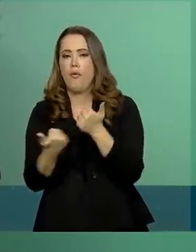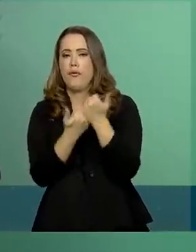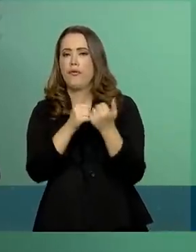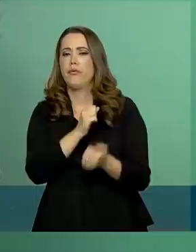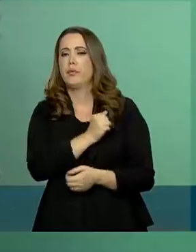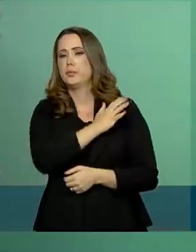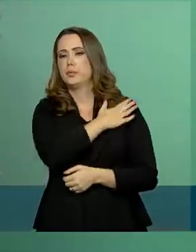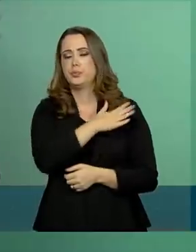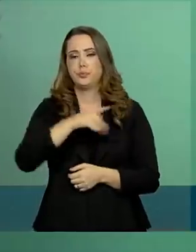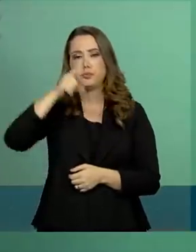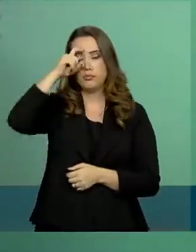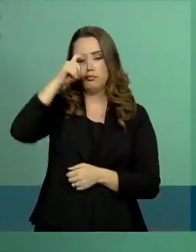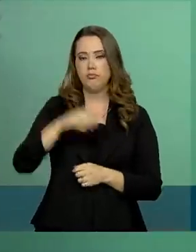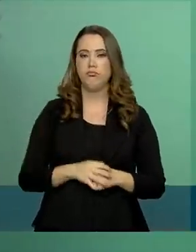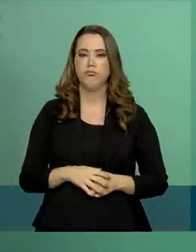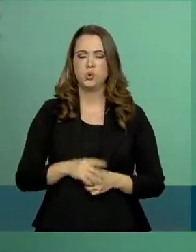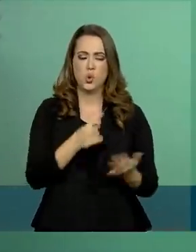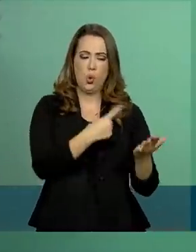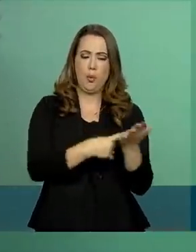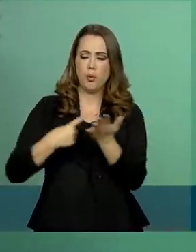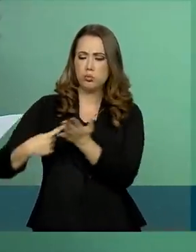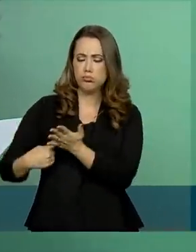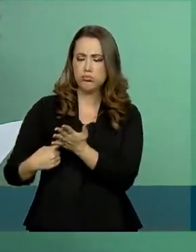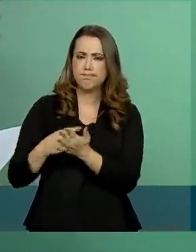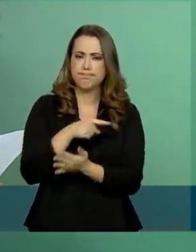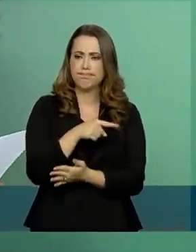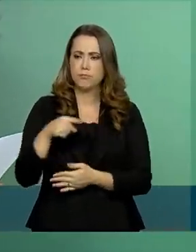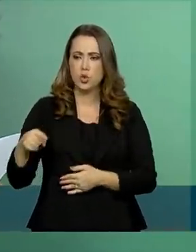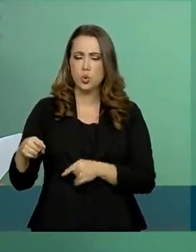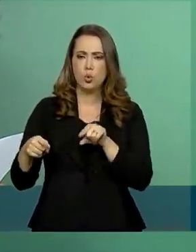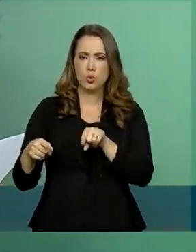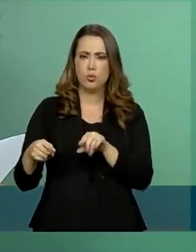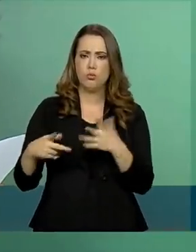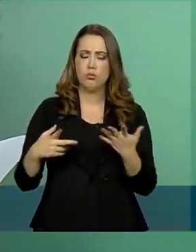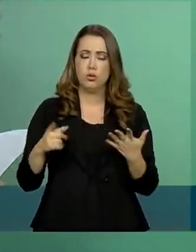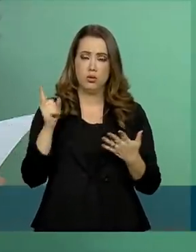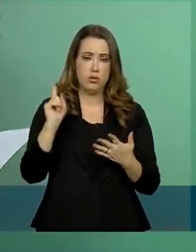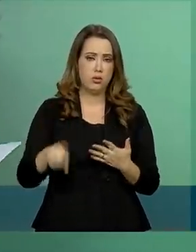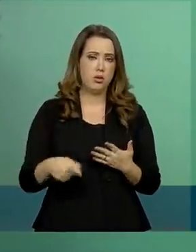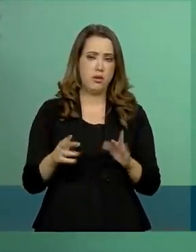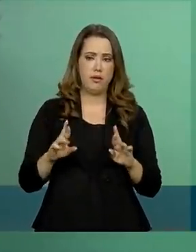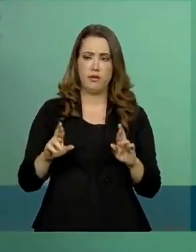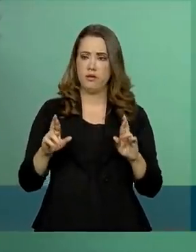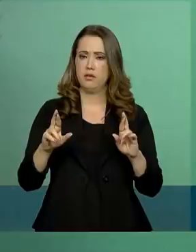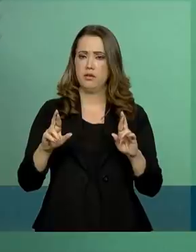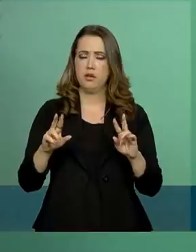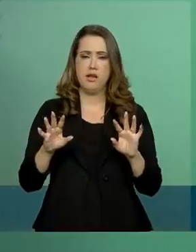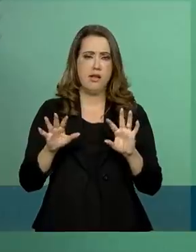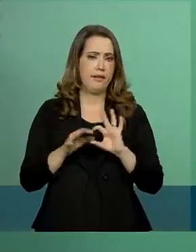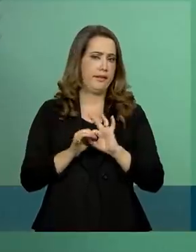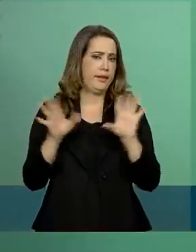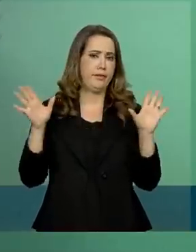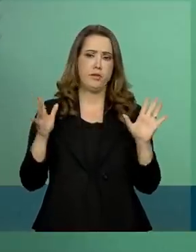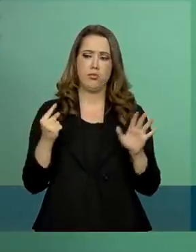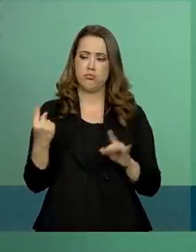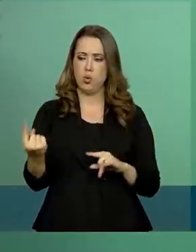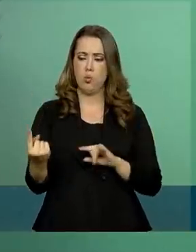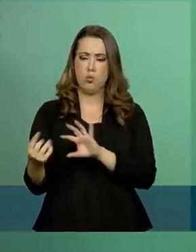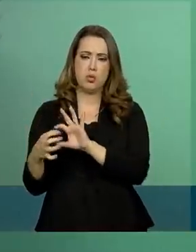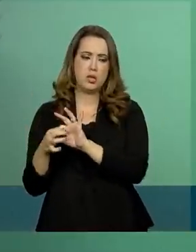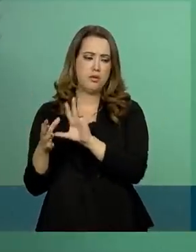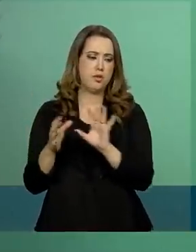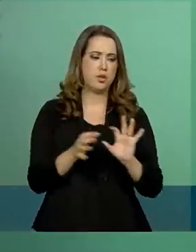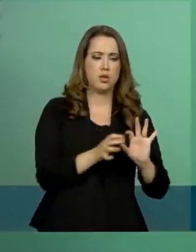agendas do presidente da República e do vice-presidente, elas são independentes, não obstante ambos,